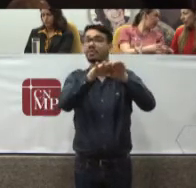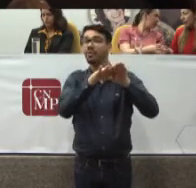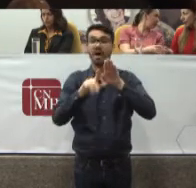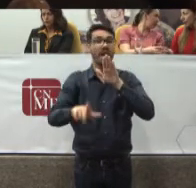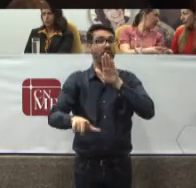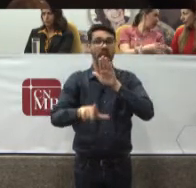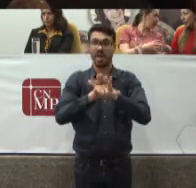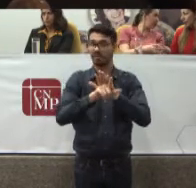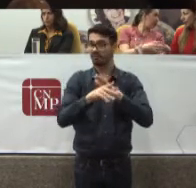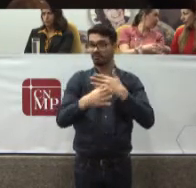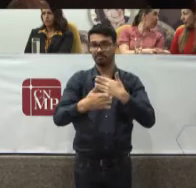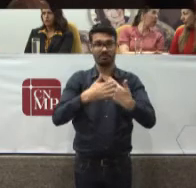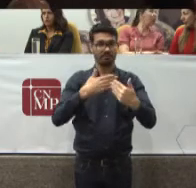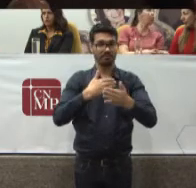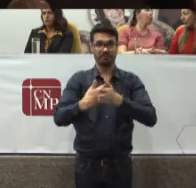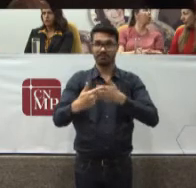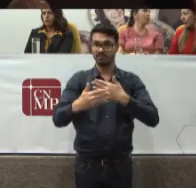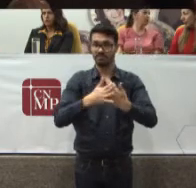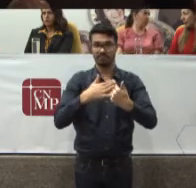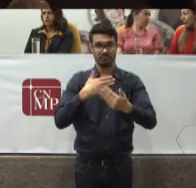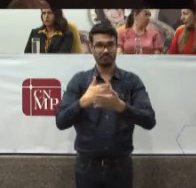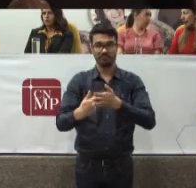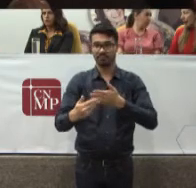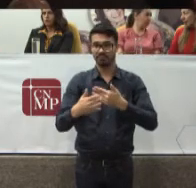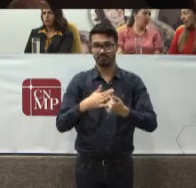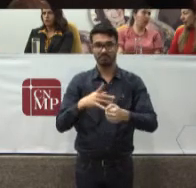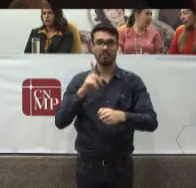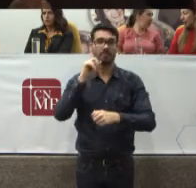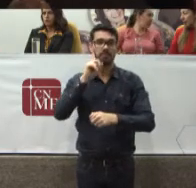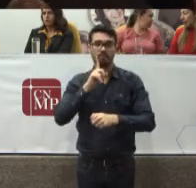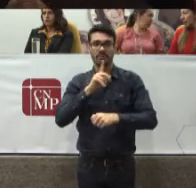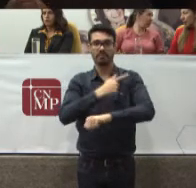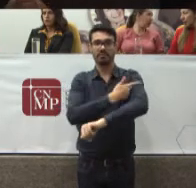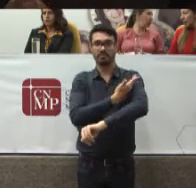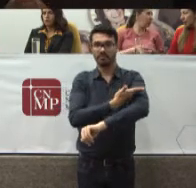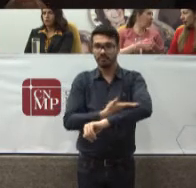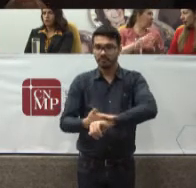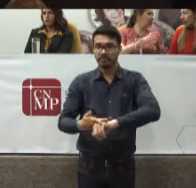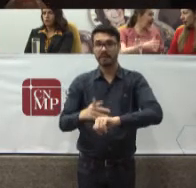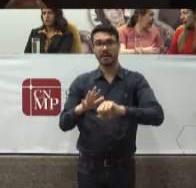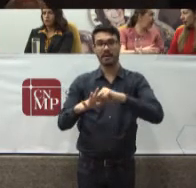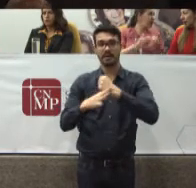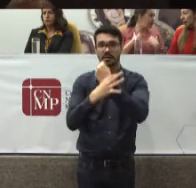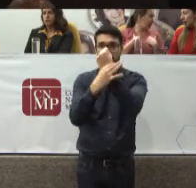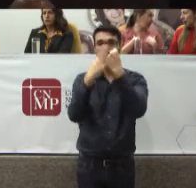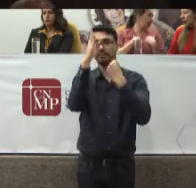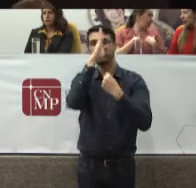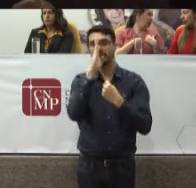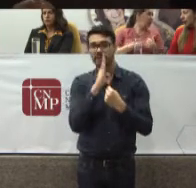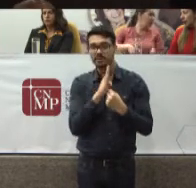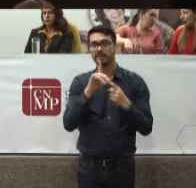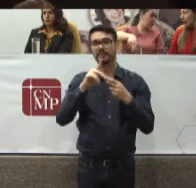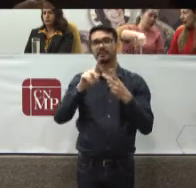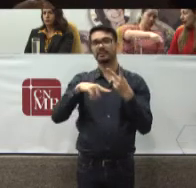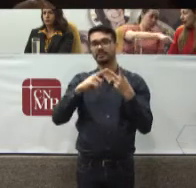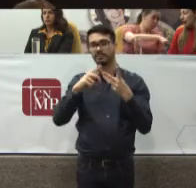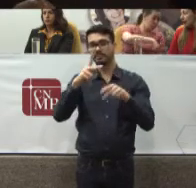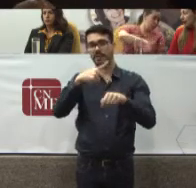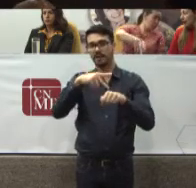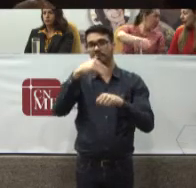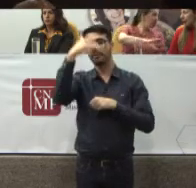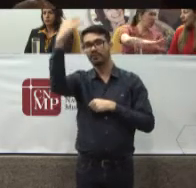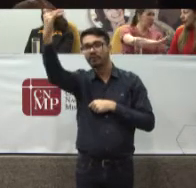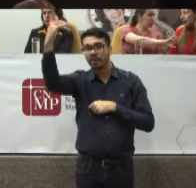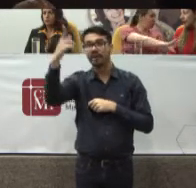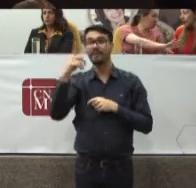distinção De qualquer Natureza Garantindo-se Aos brasileiros E estrangeiros A inviolabilidade Do direito A vida